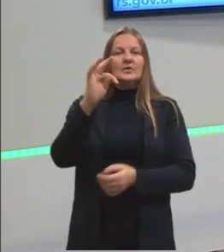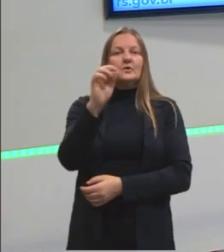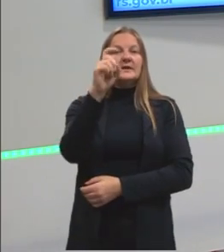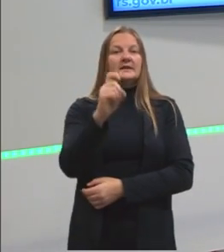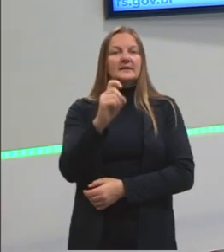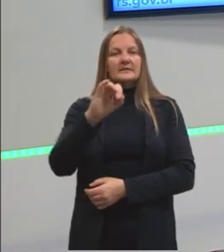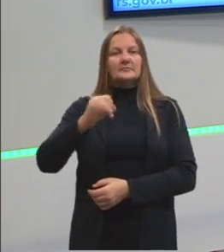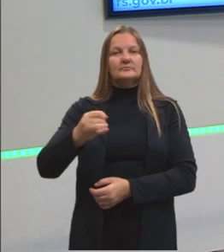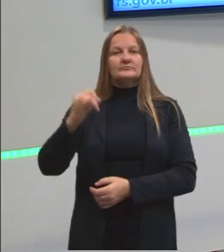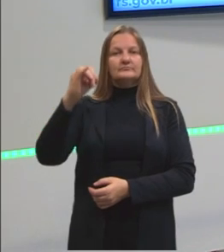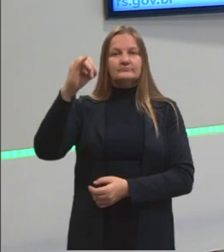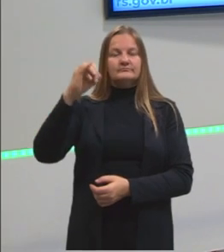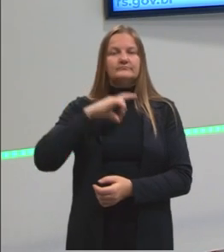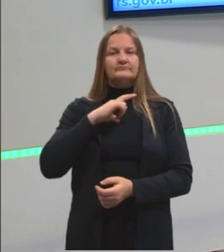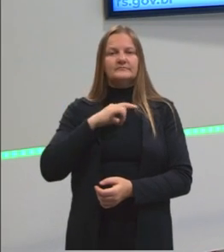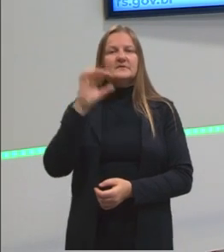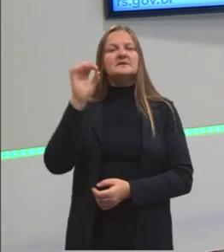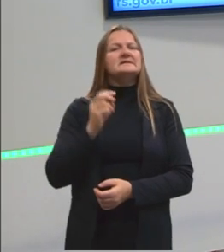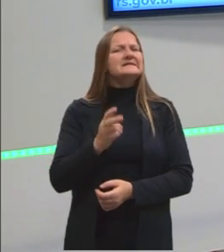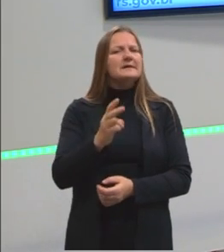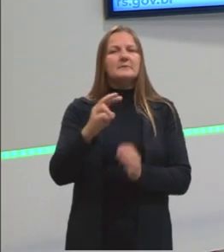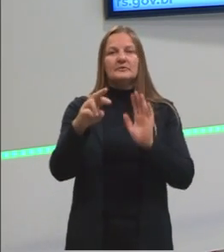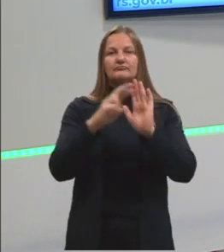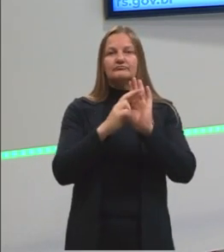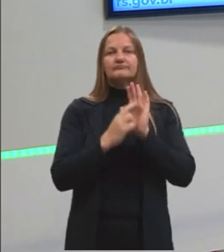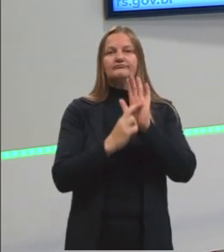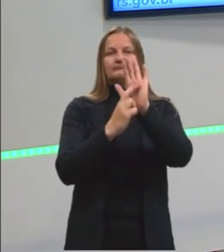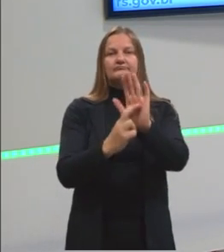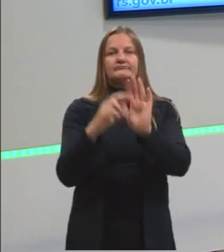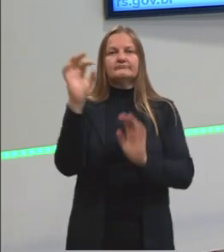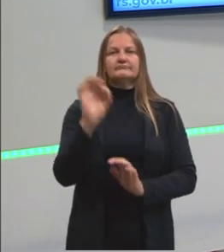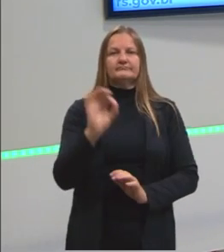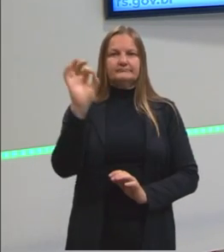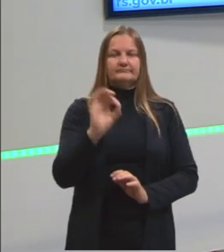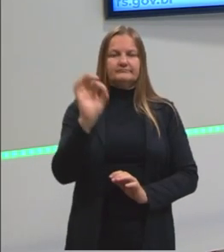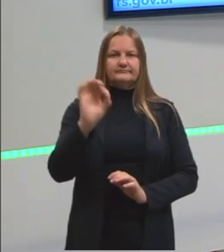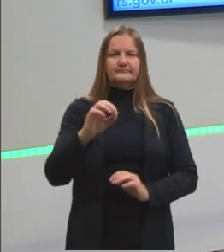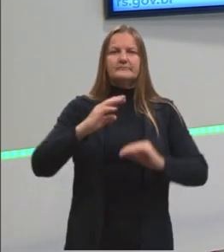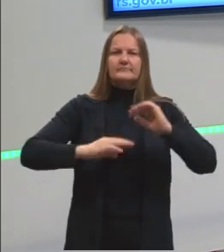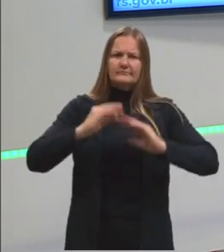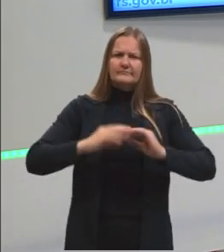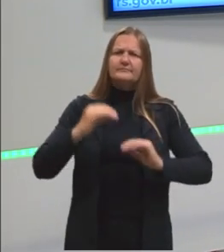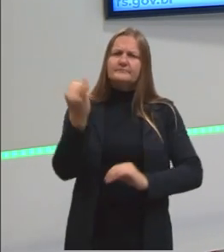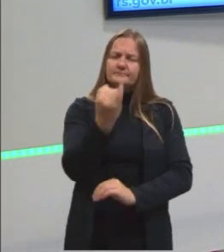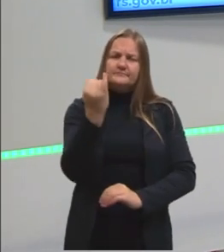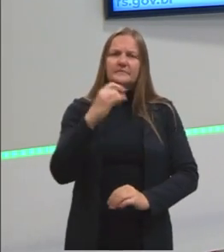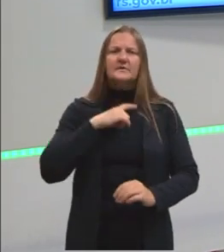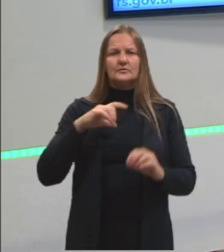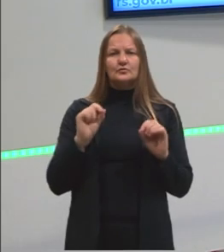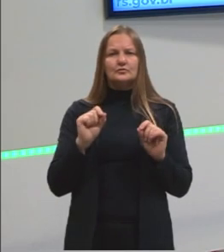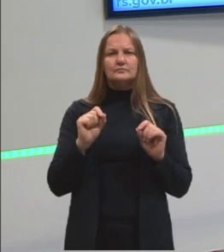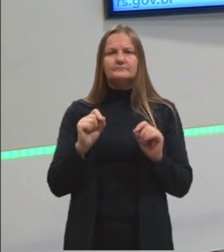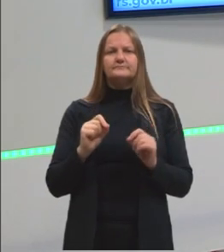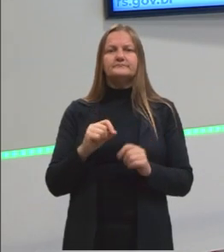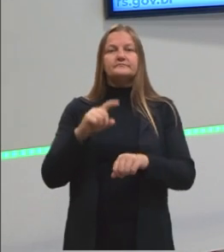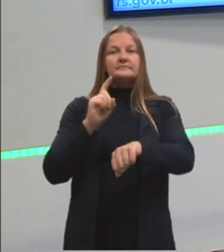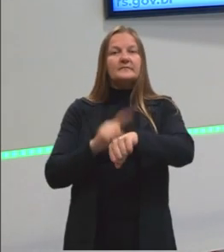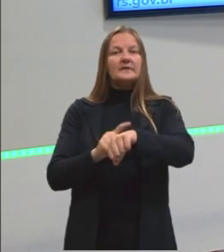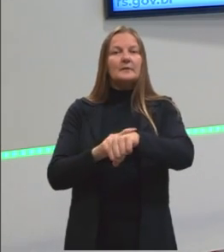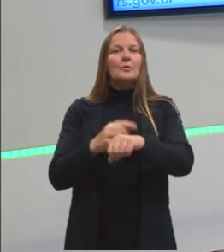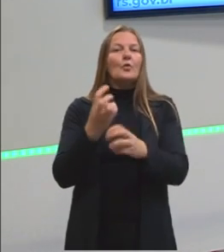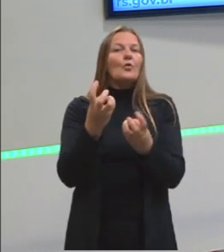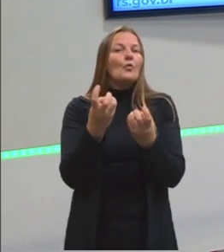juros, ela vem sempre em porcentagem, tá? Outro fator muito importante que nós consideramos, então, é o tempo.